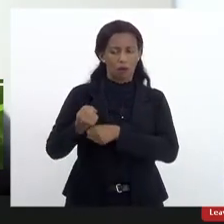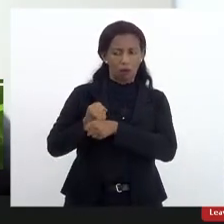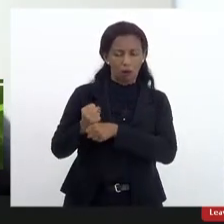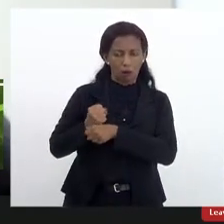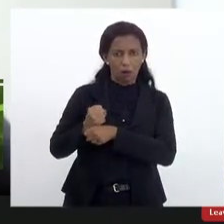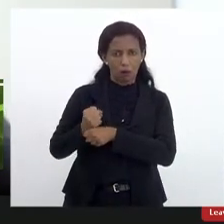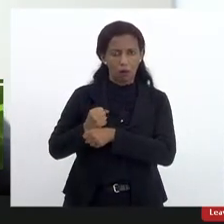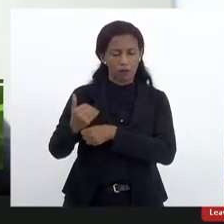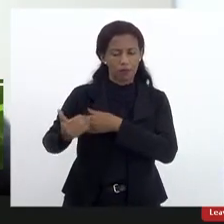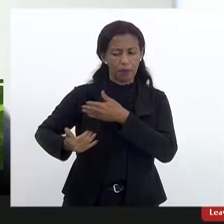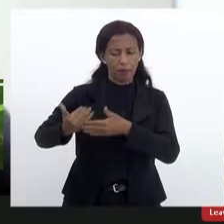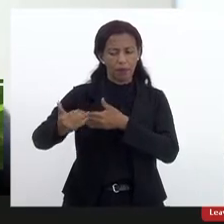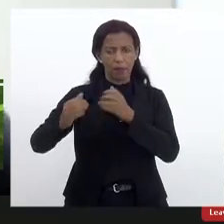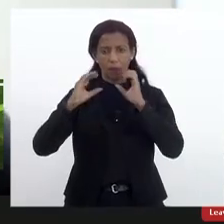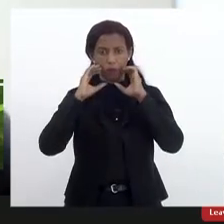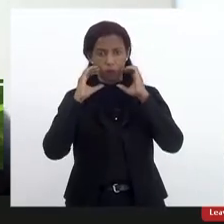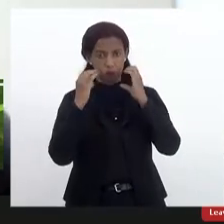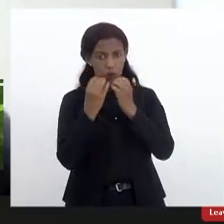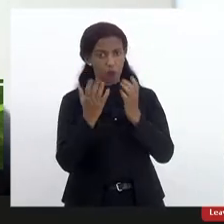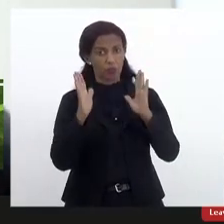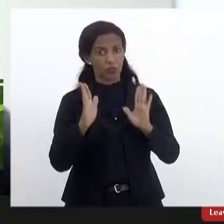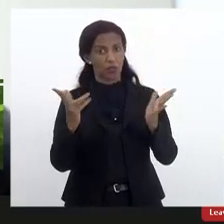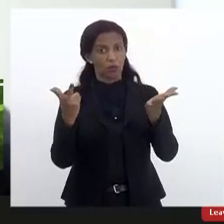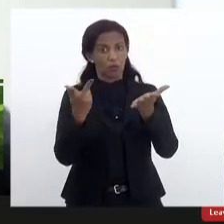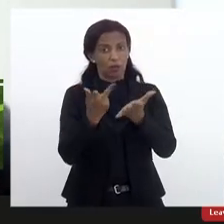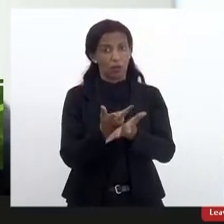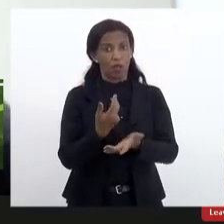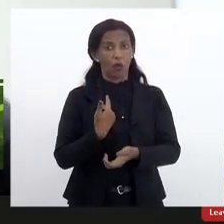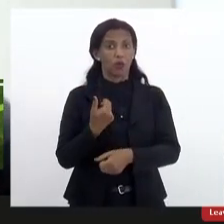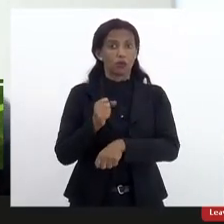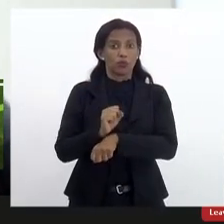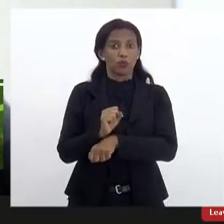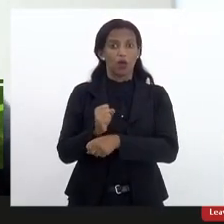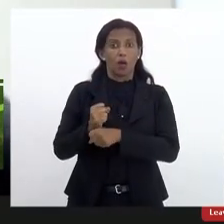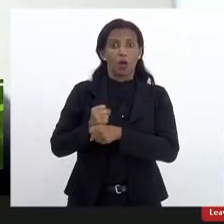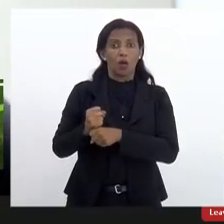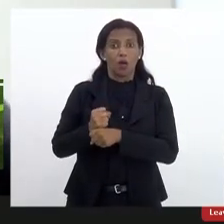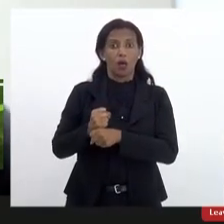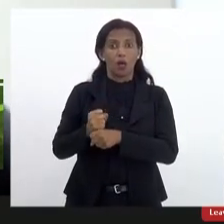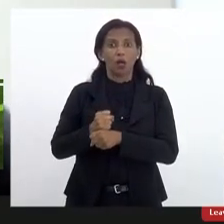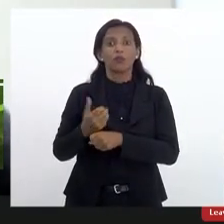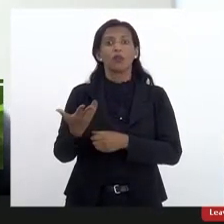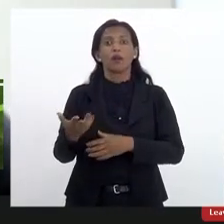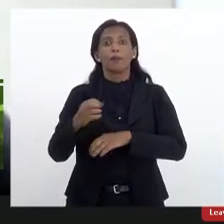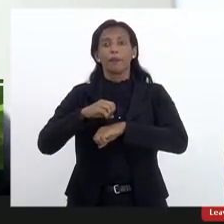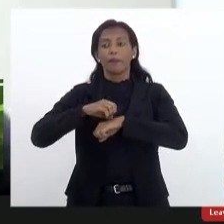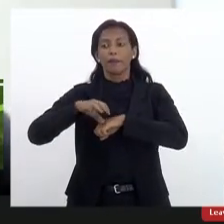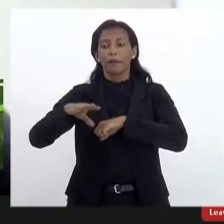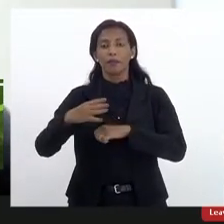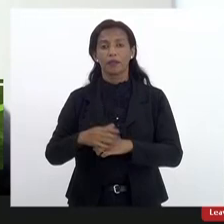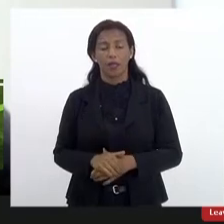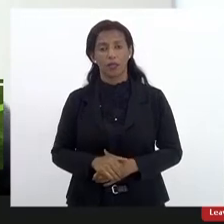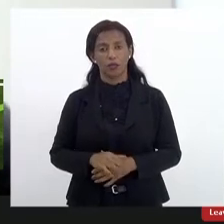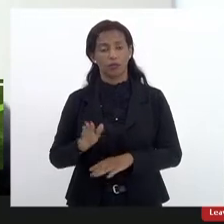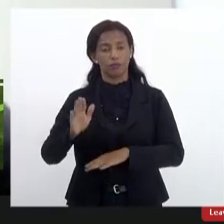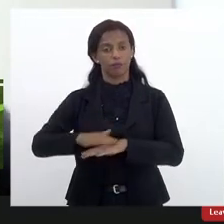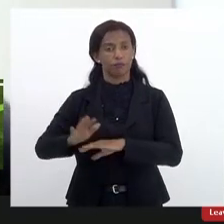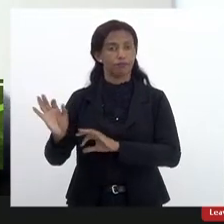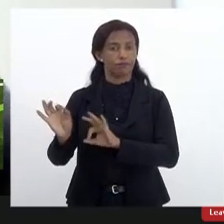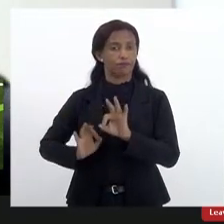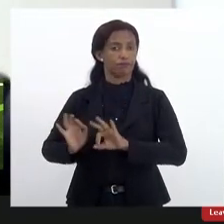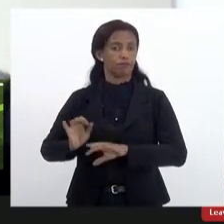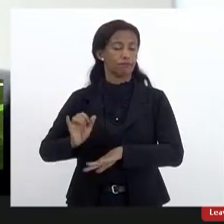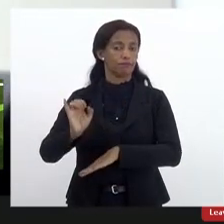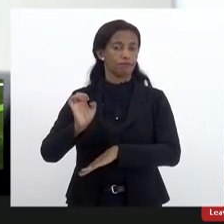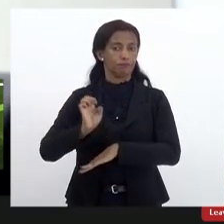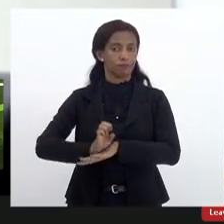a gente realizar o nosso congresso realizamos o congresso e agora já estamos esperando há anos pelo envio da mensagem com o plano estadual uma